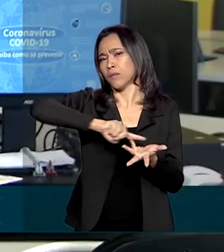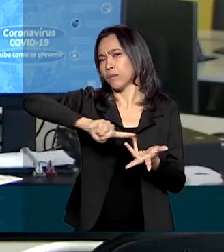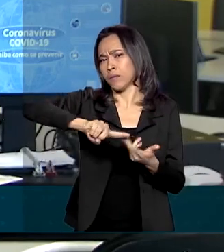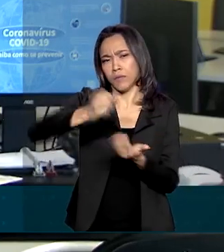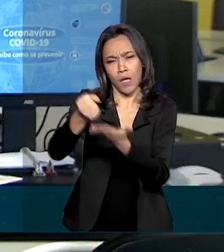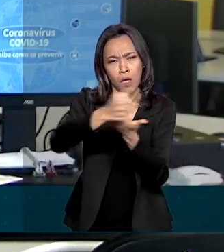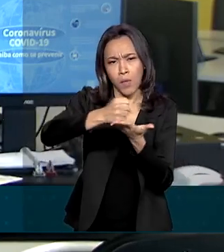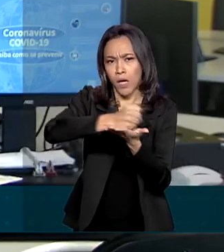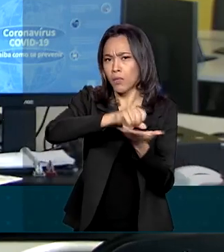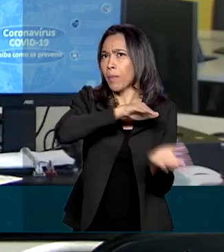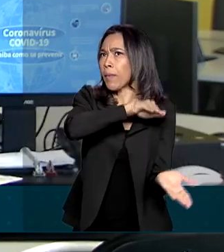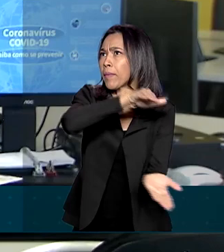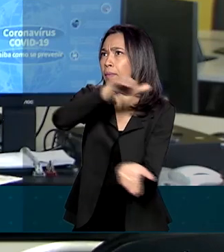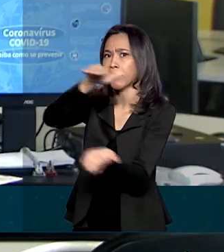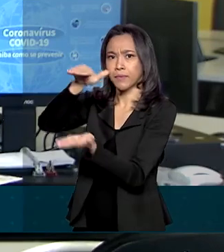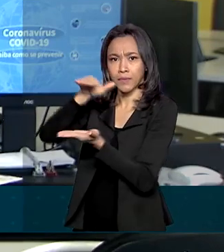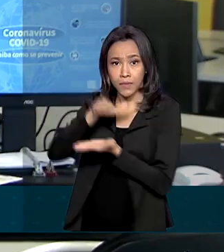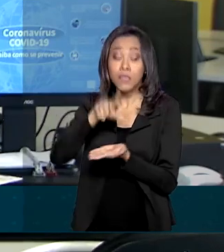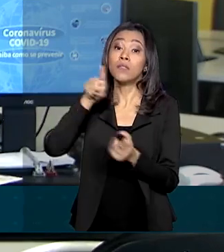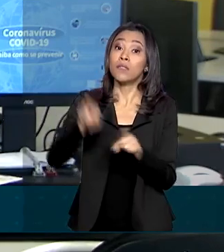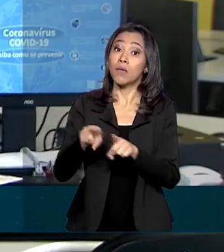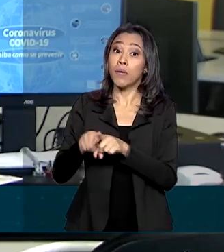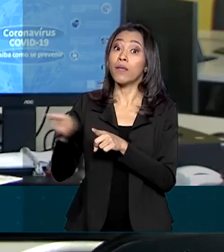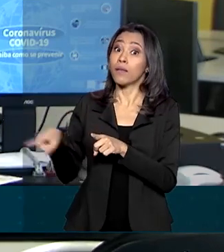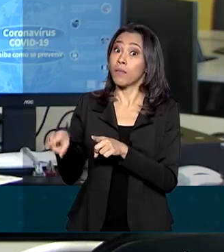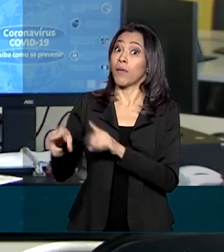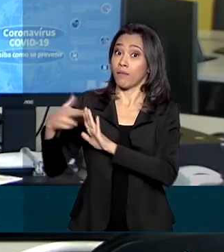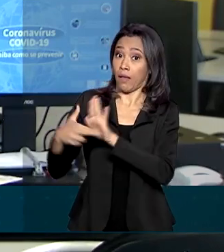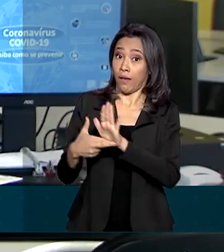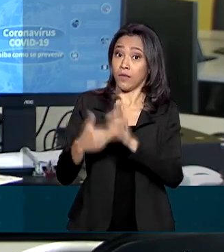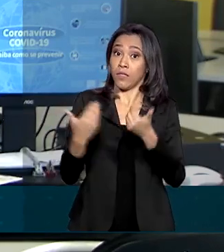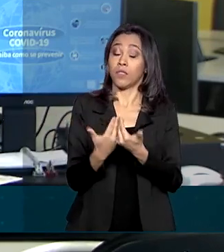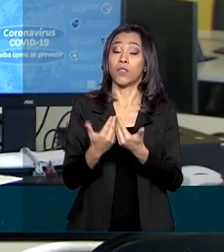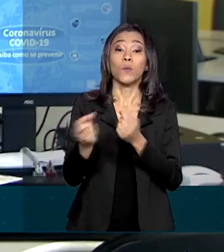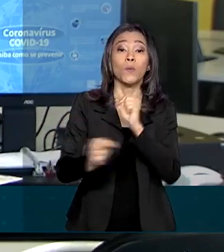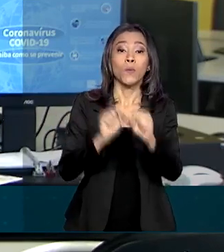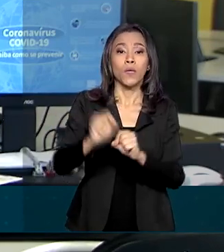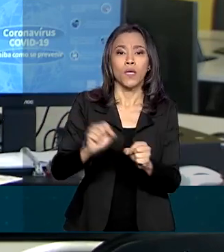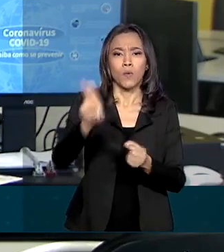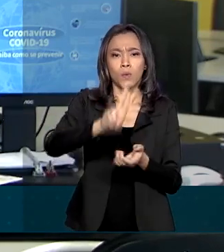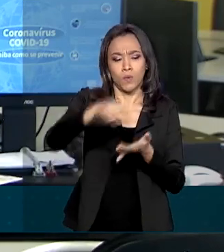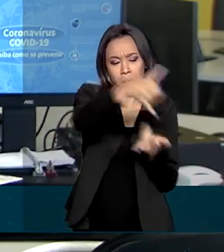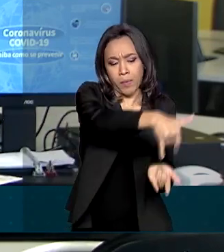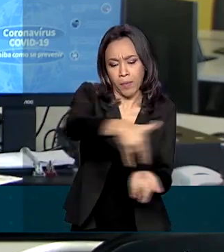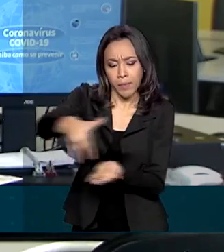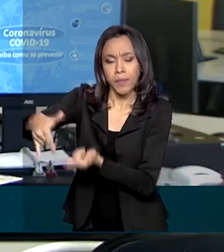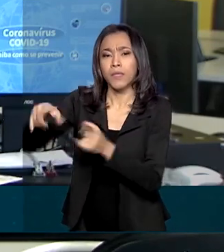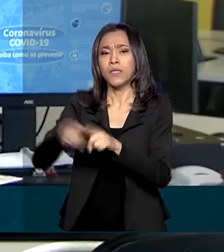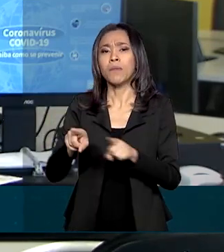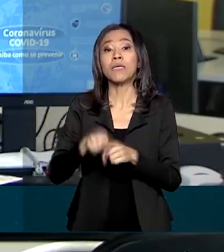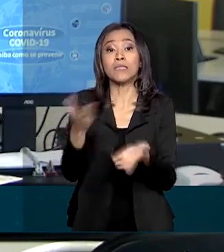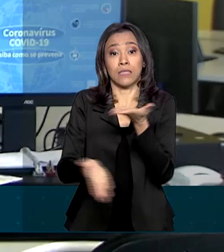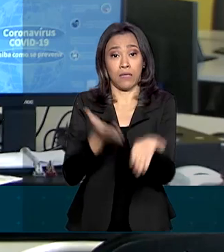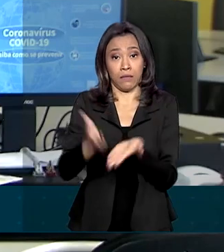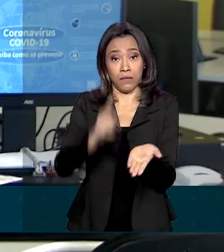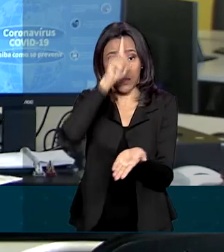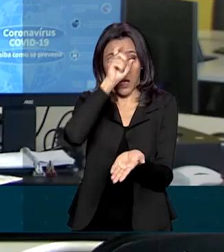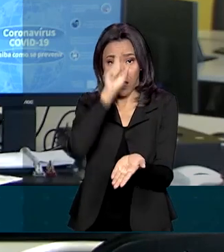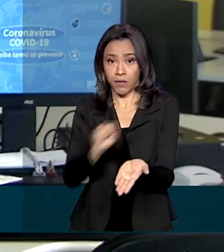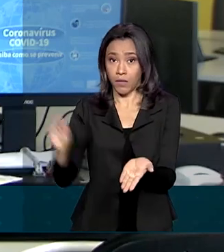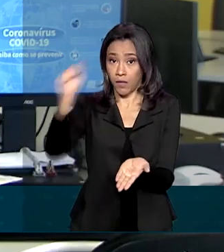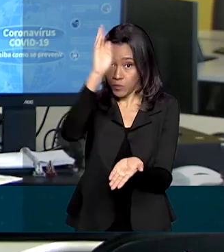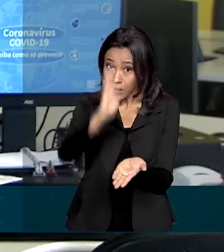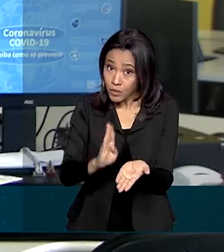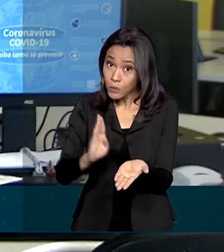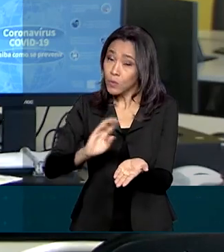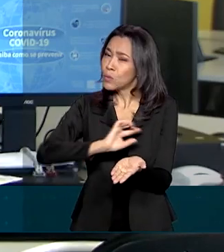A Força-Tarefa também vai cuidar da abertura de leitos de UTI e do fortalecimento dos serviços hospitalares no país. Tudo